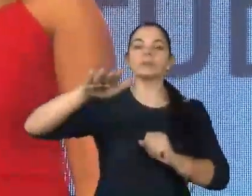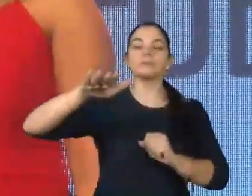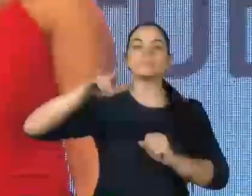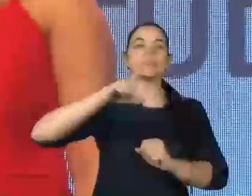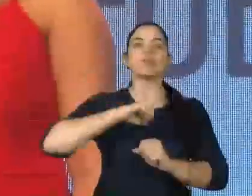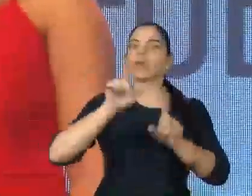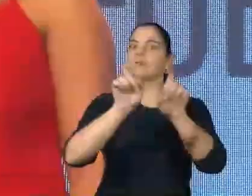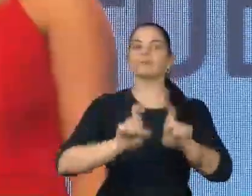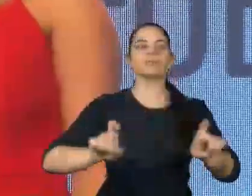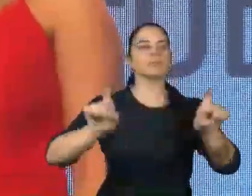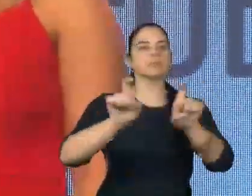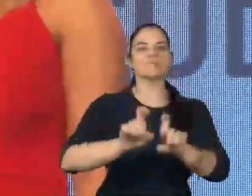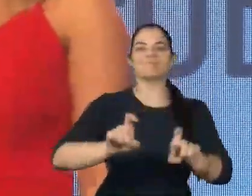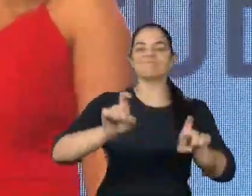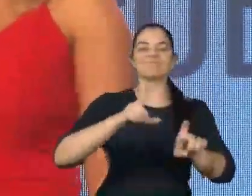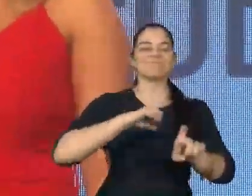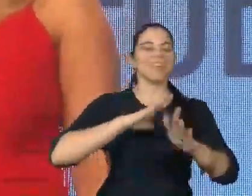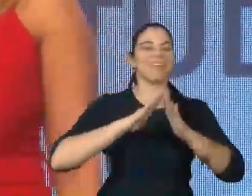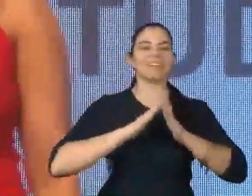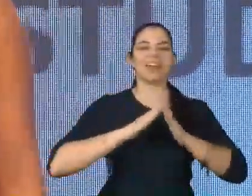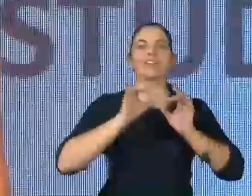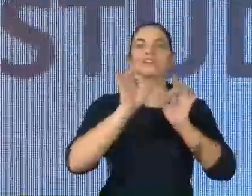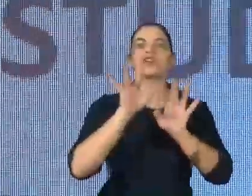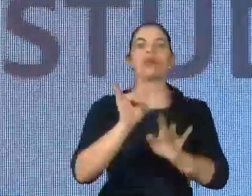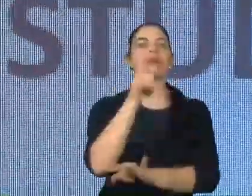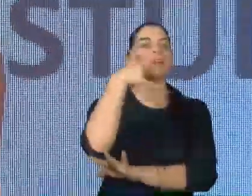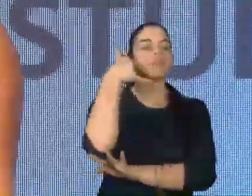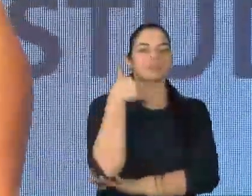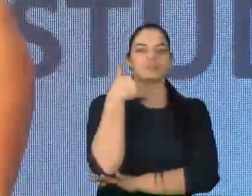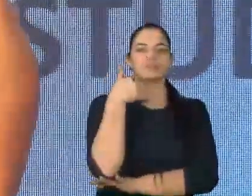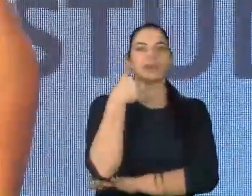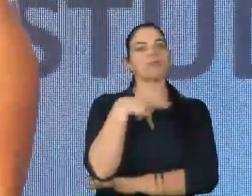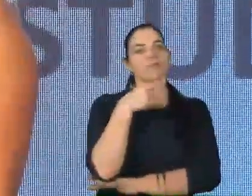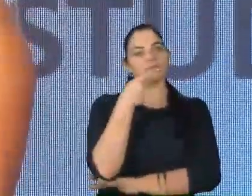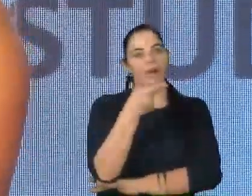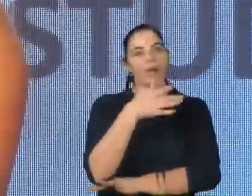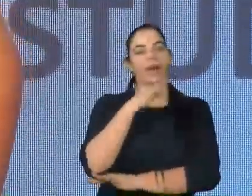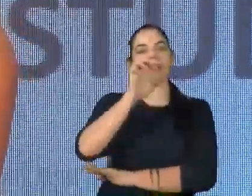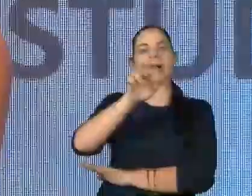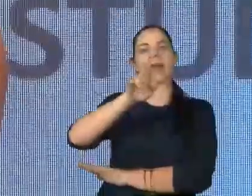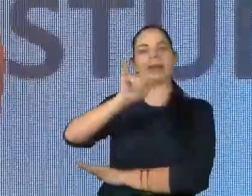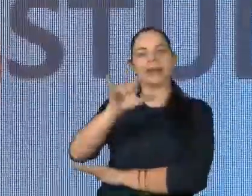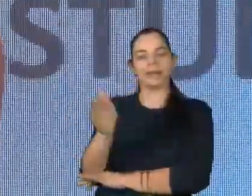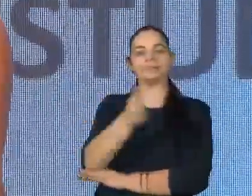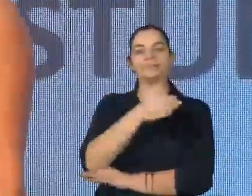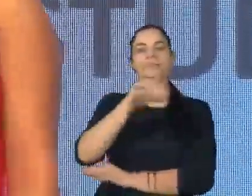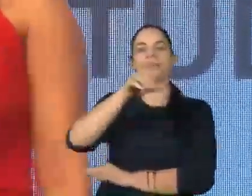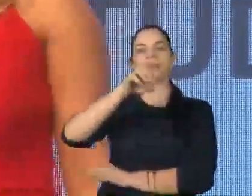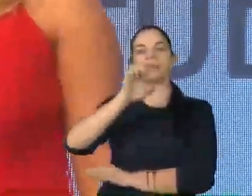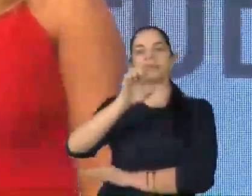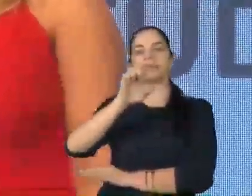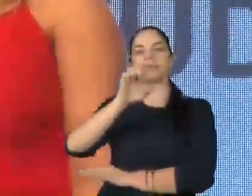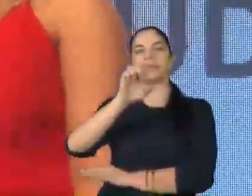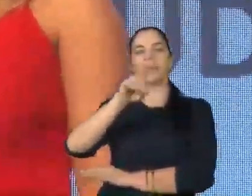têm computador, eles só tinham um celular. Eu vou citar aqui a Érica do Moleque Moleca, que nos indicou